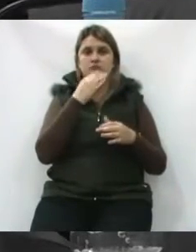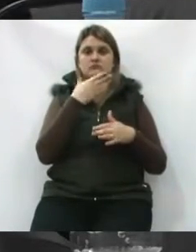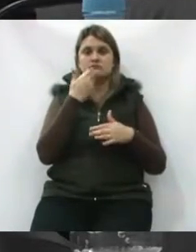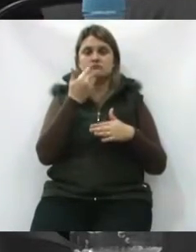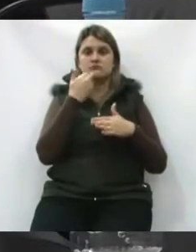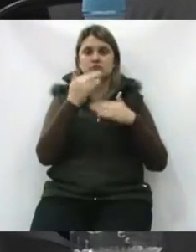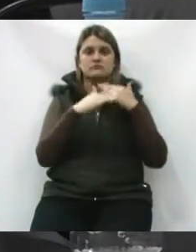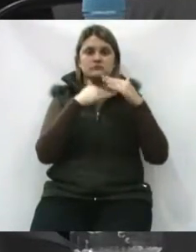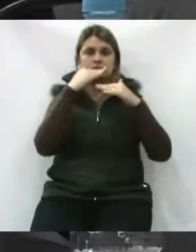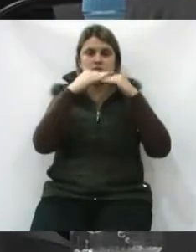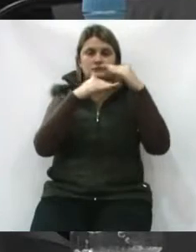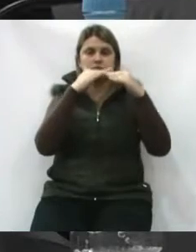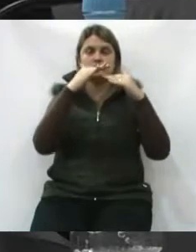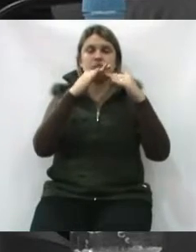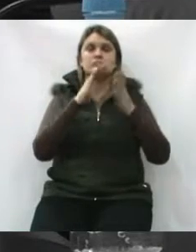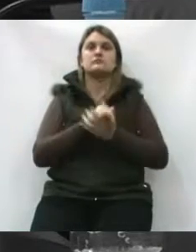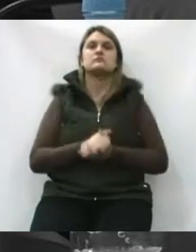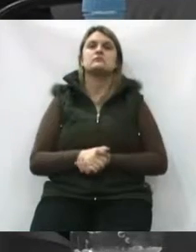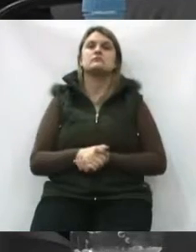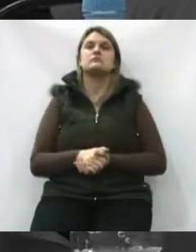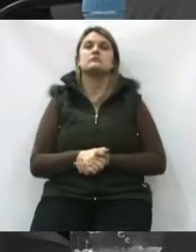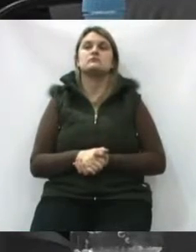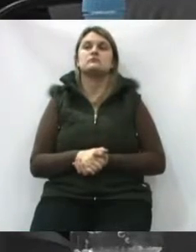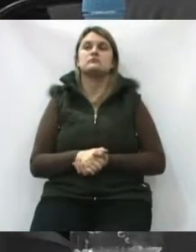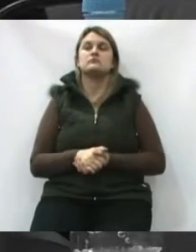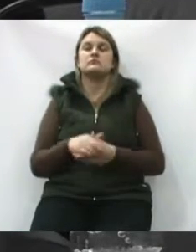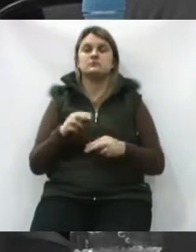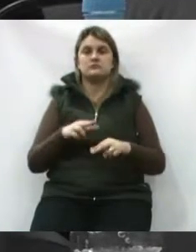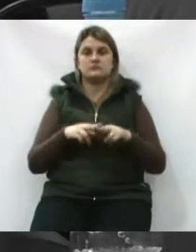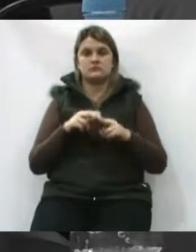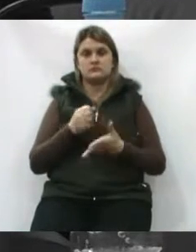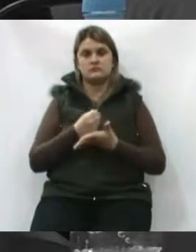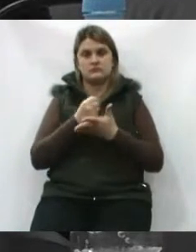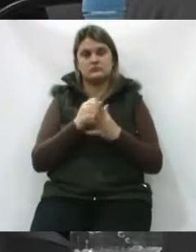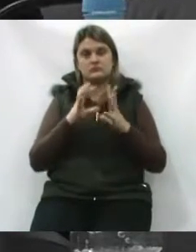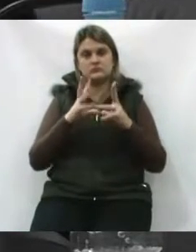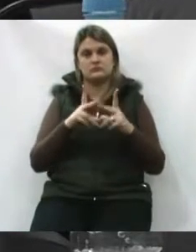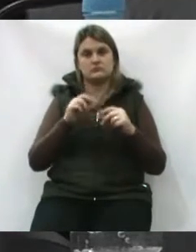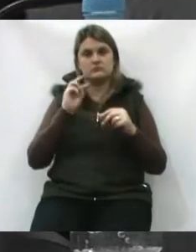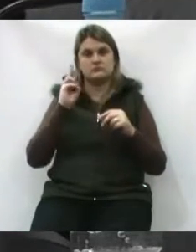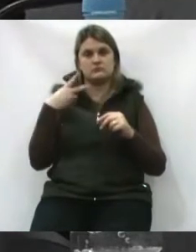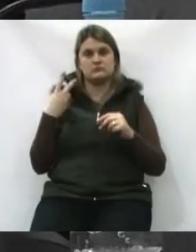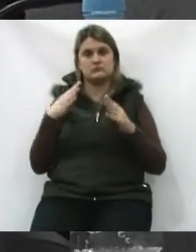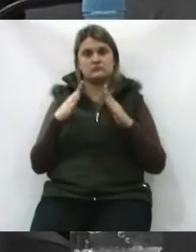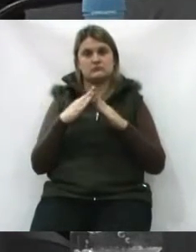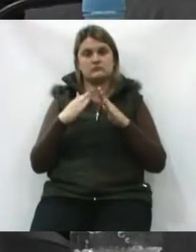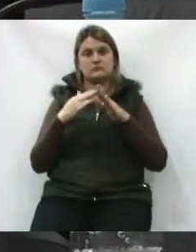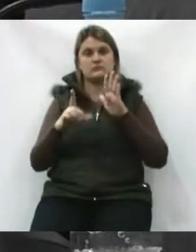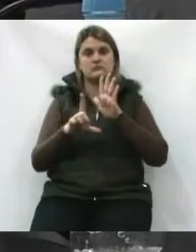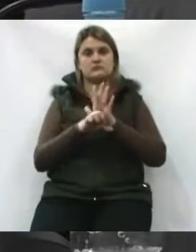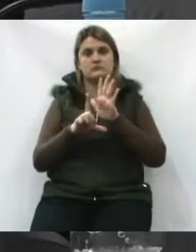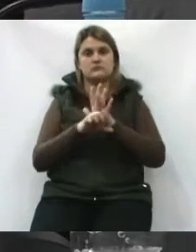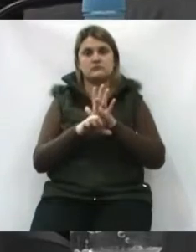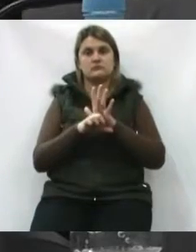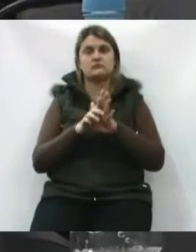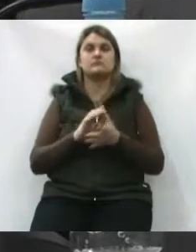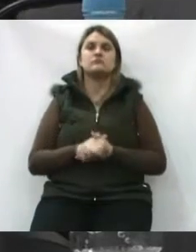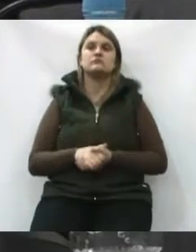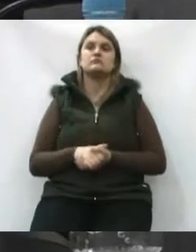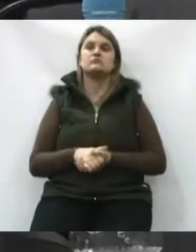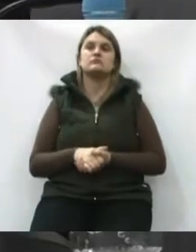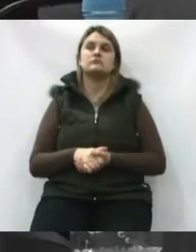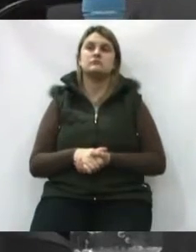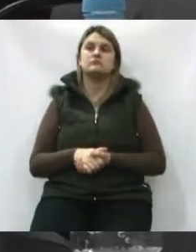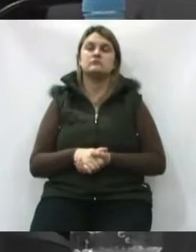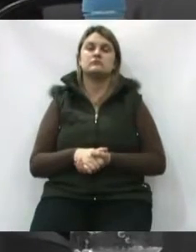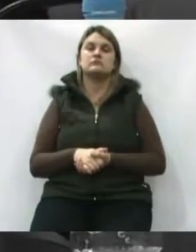essa evolução se fazia necessária. Por isso, apoio de todos os vereadores dessa Casa de Leis. A segunda